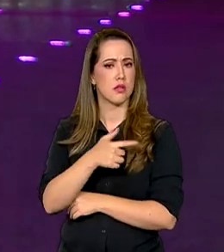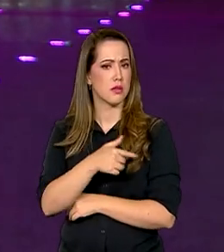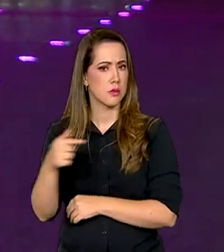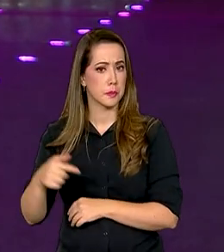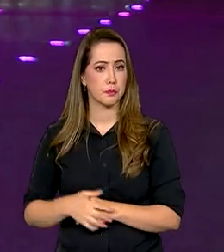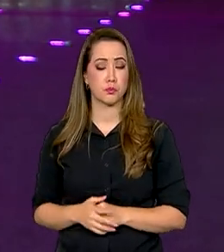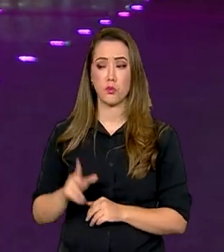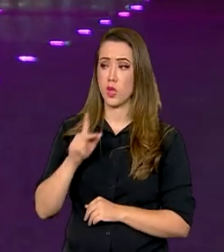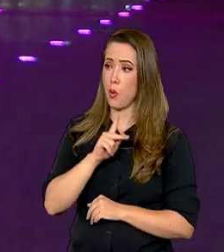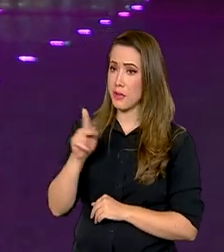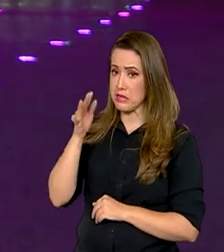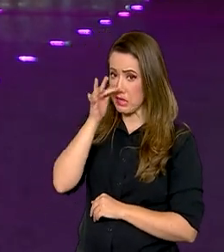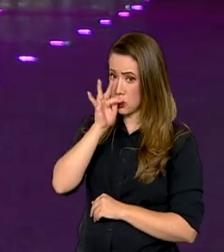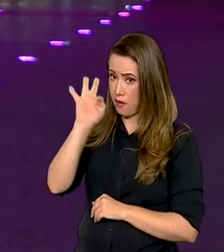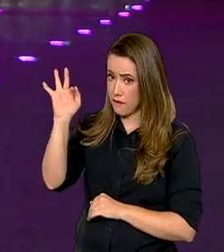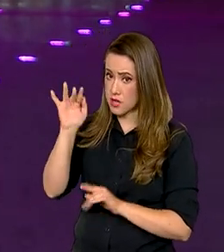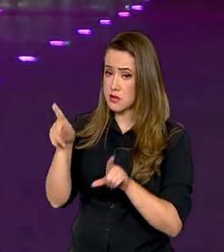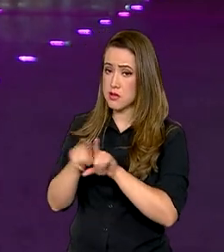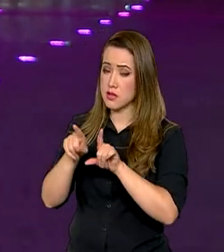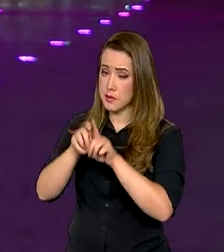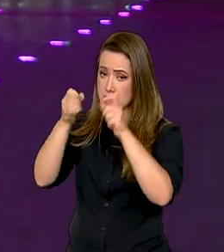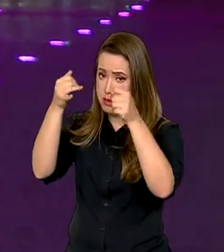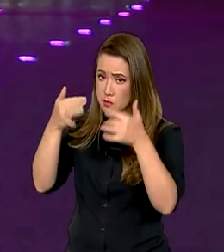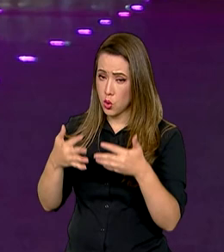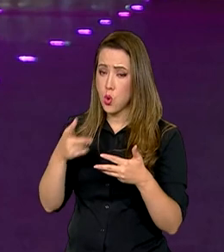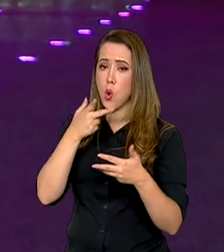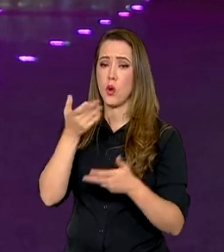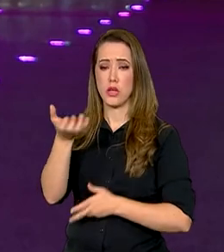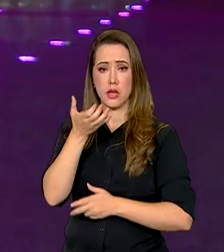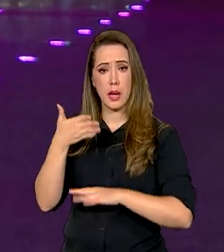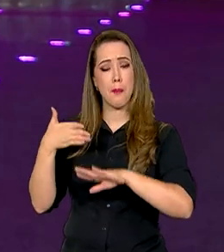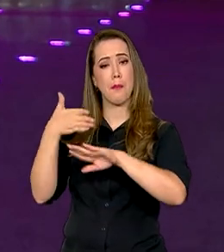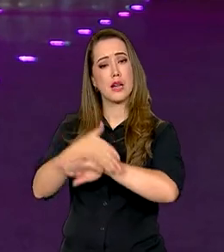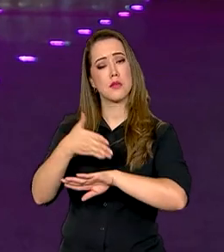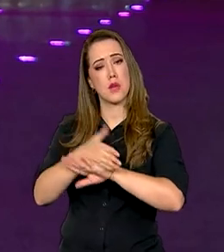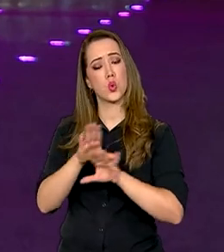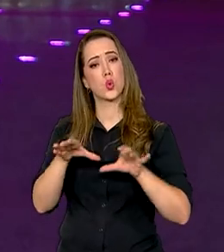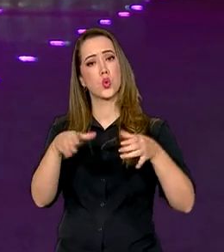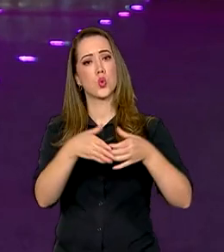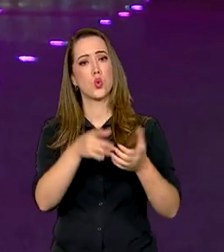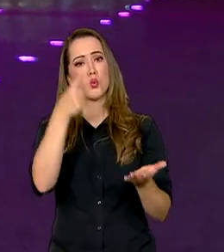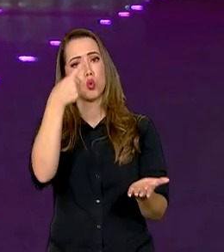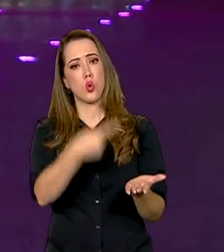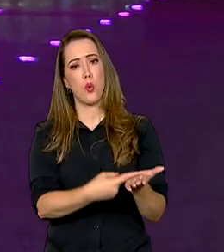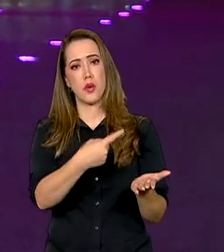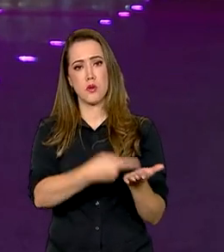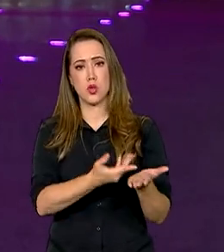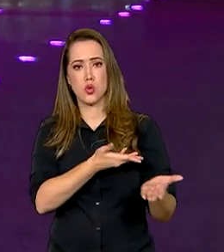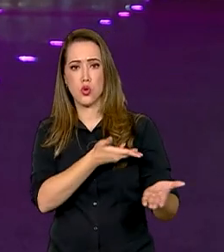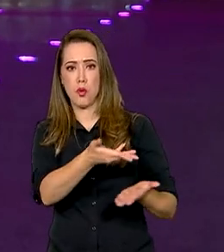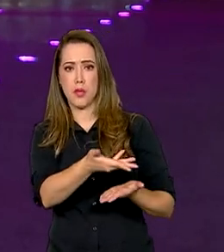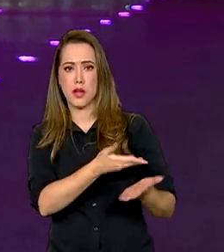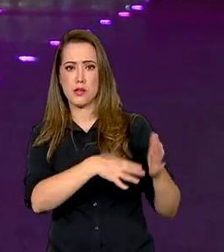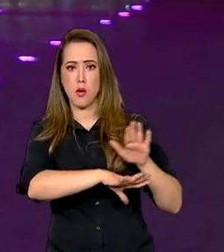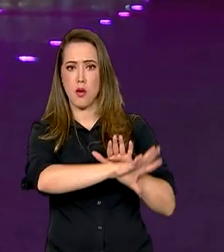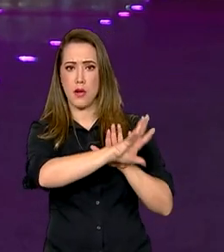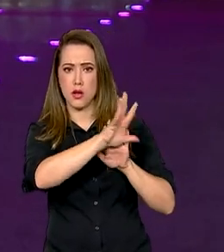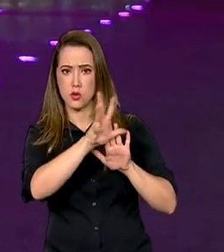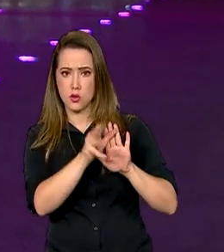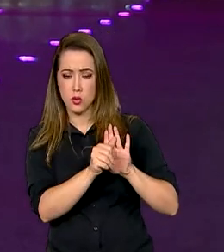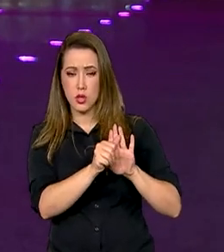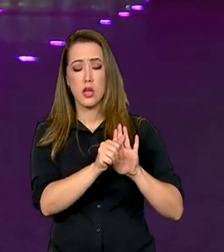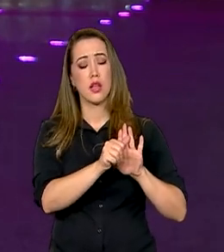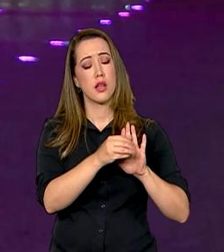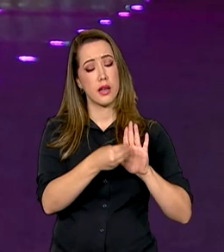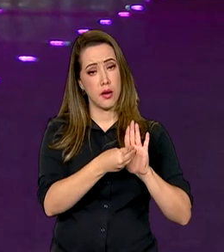O presidente francês também manifestou interesse em participar da organização do Tratado de Cooperação Amazônica e confirmou